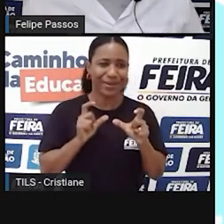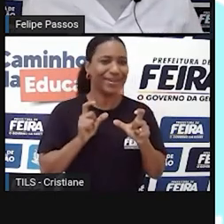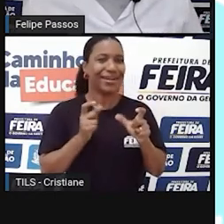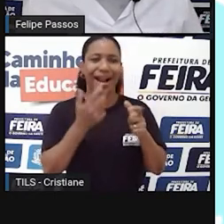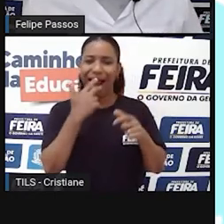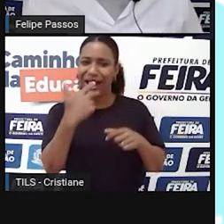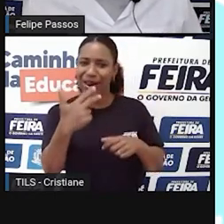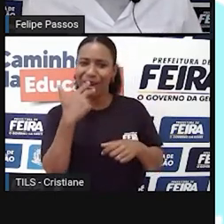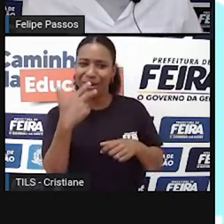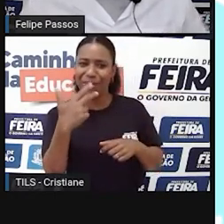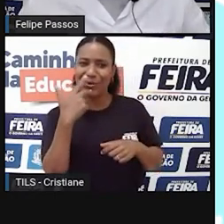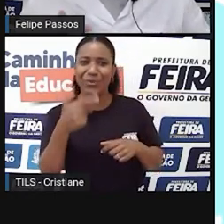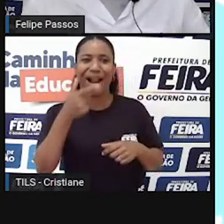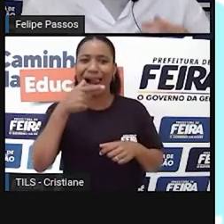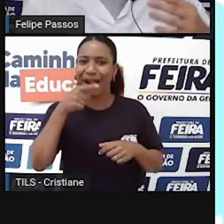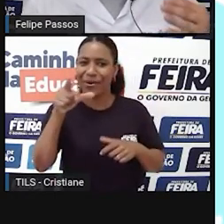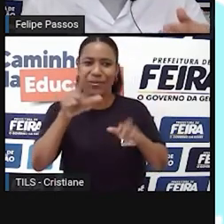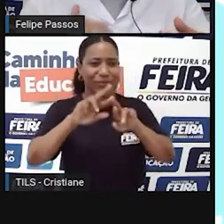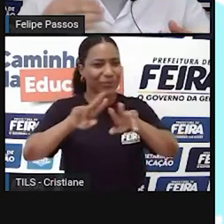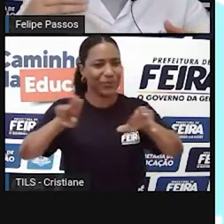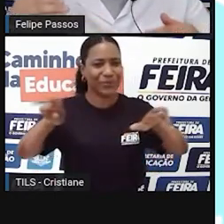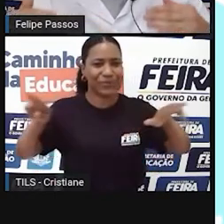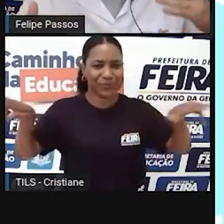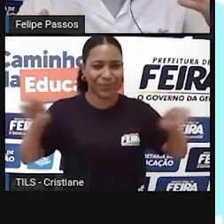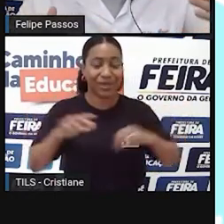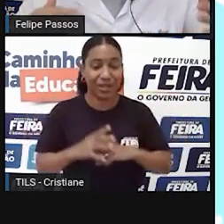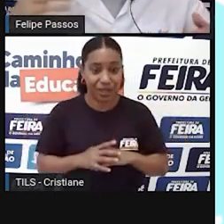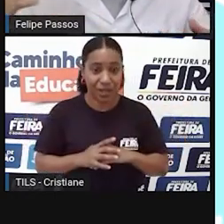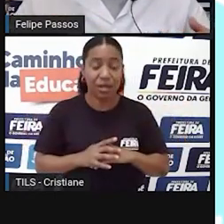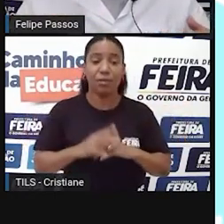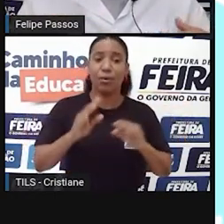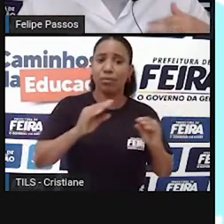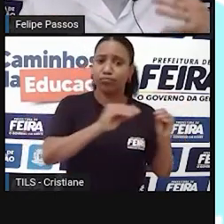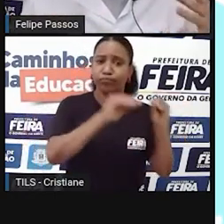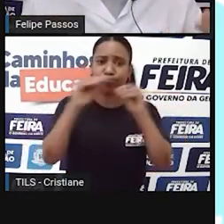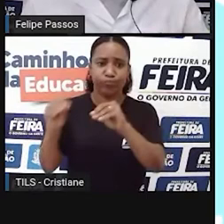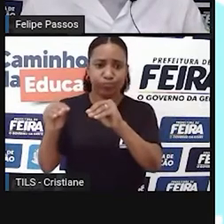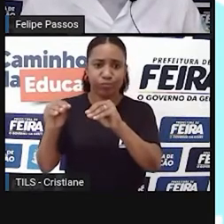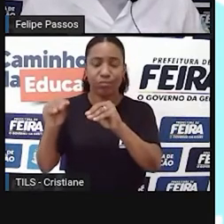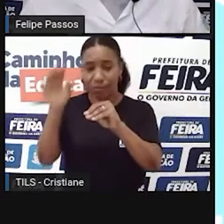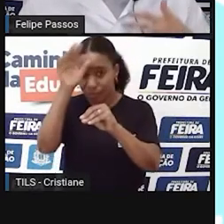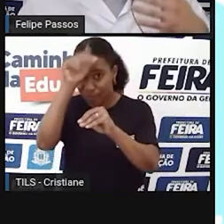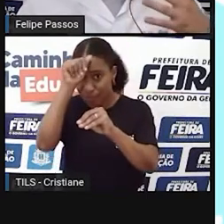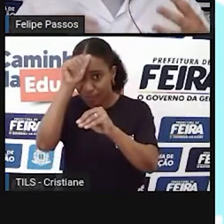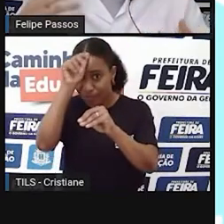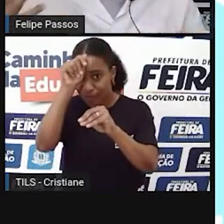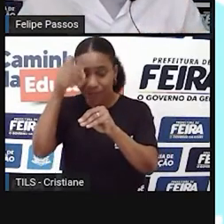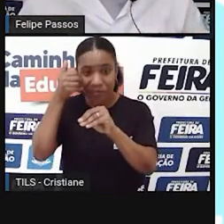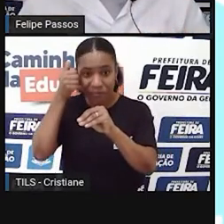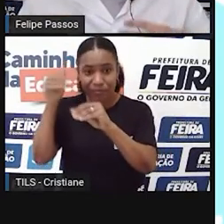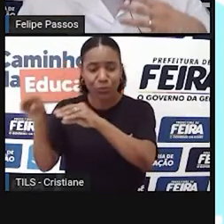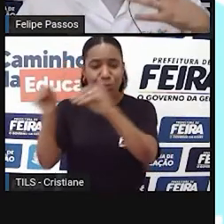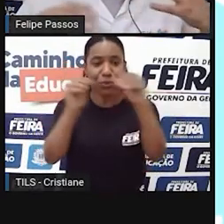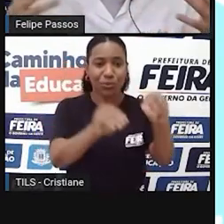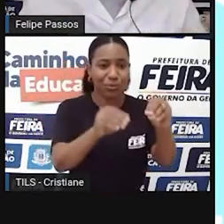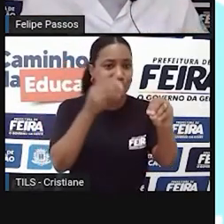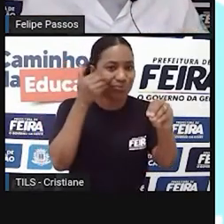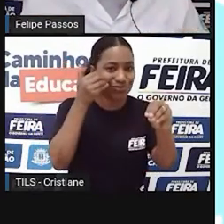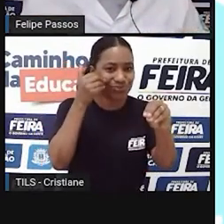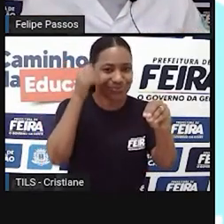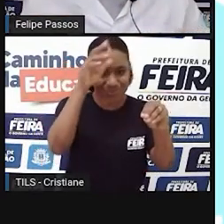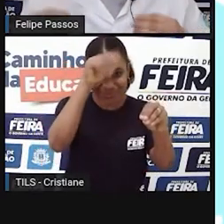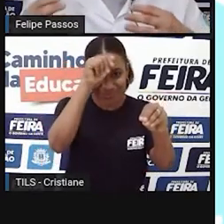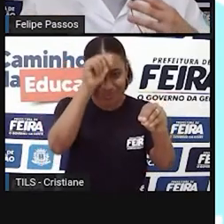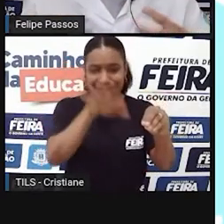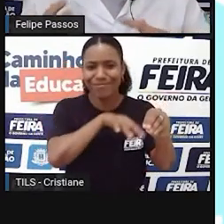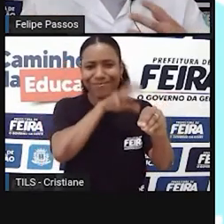tantas línguas diferentes. Porque cada vez que o ser humano foi mudando de lugar, mudando de ambiente, conhecendo novos animais, conhecendo novas